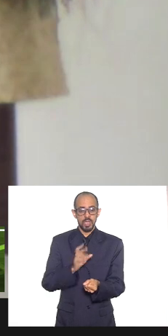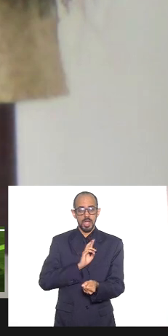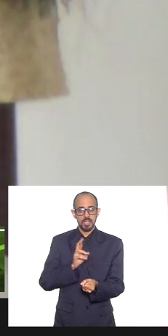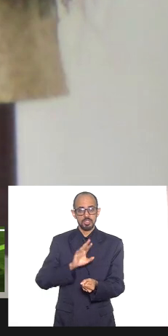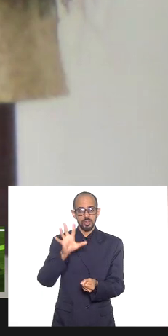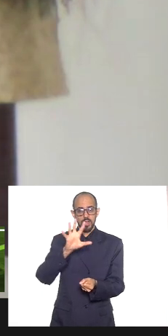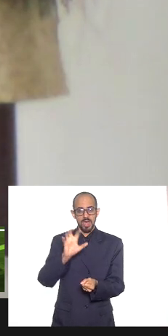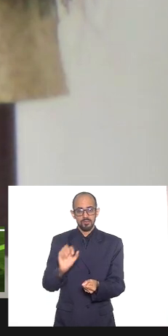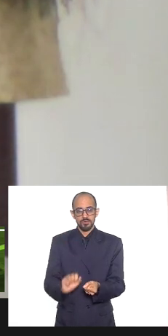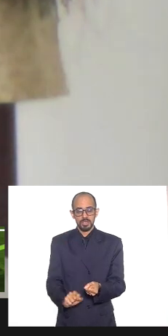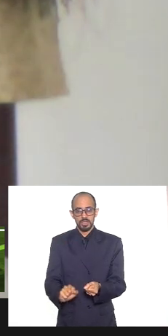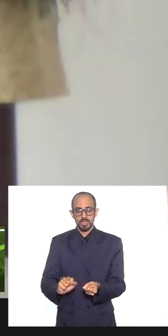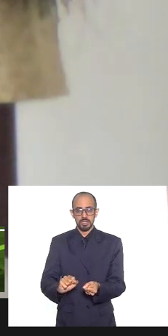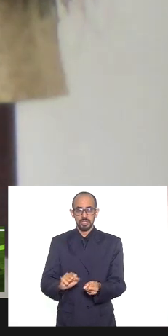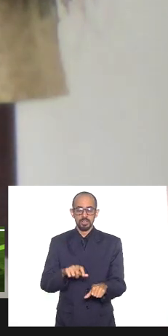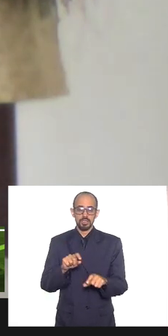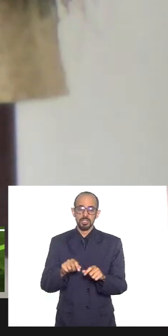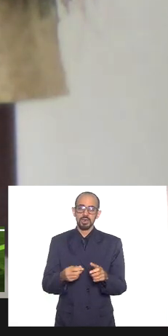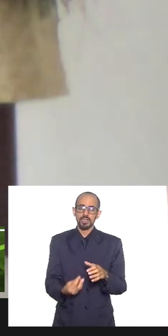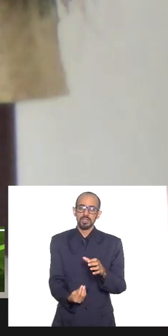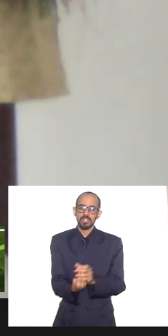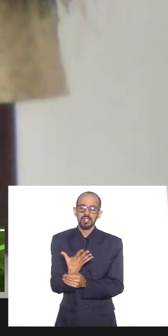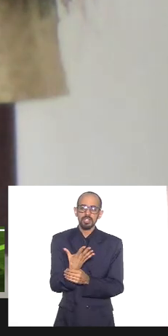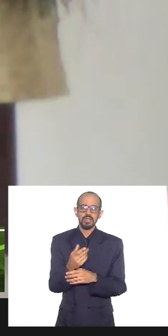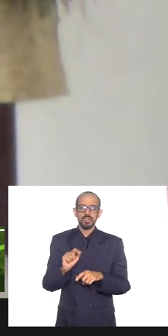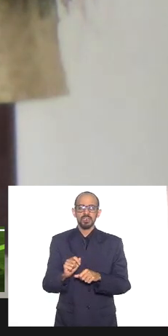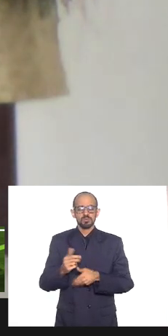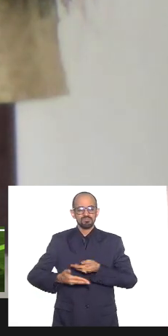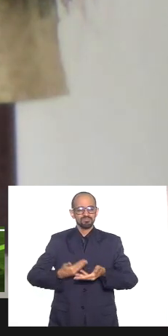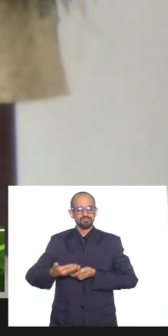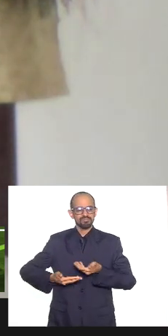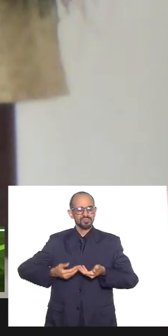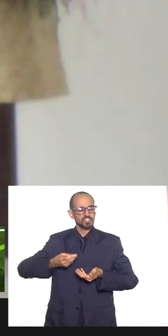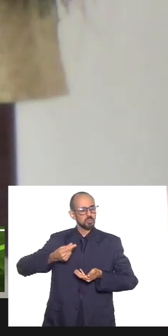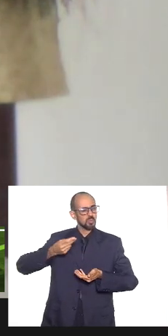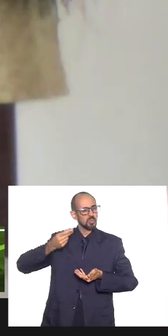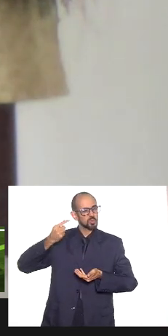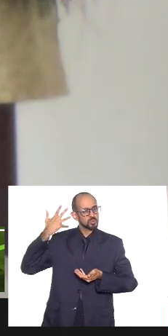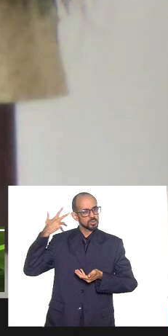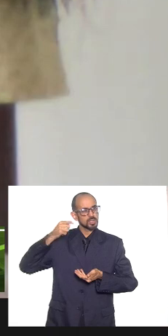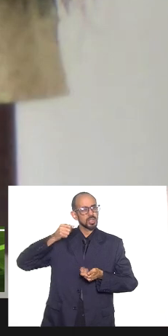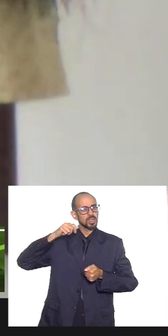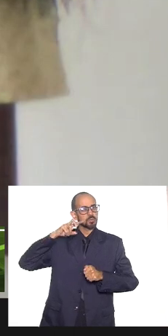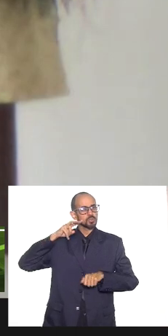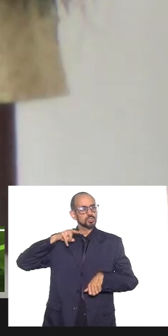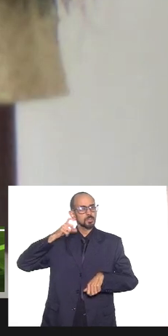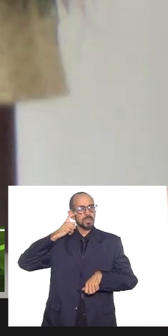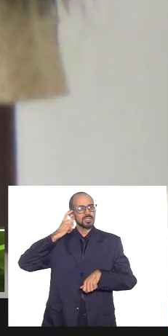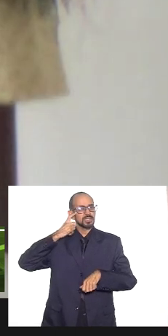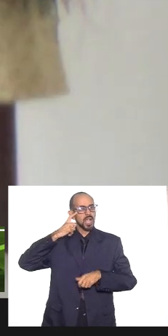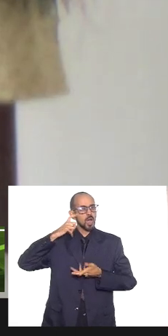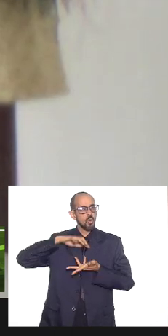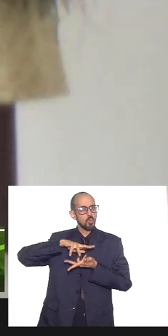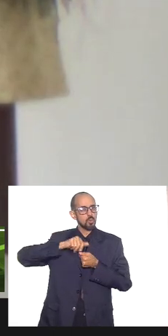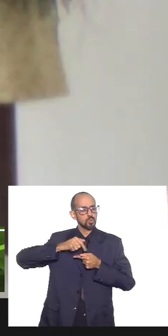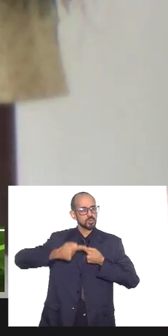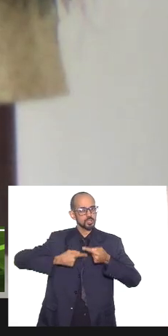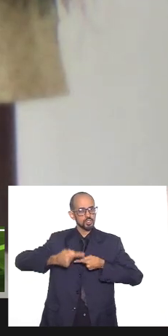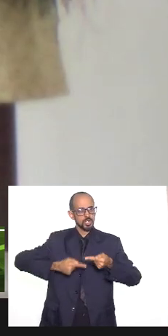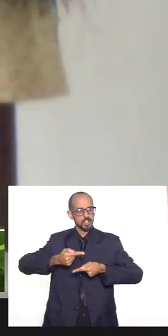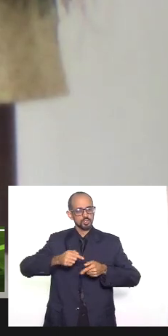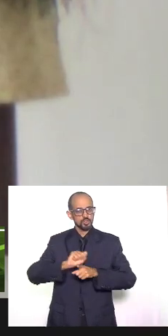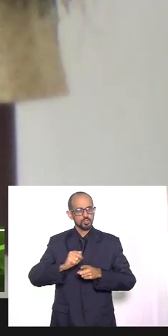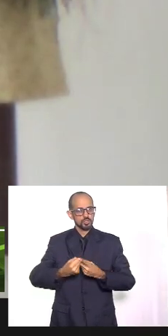ele se escreve num processo, numa dinâmica história de pensar o mundo, de pensar as relações sociais,